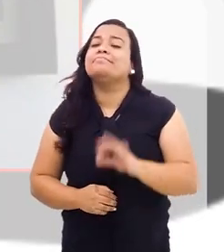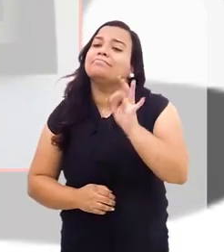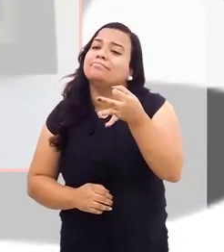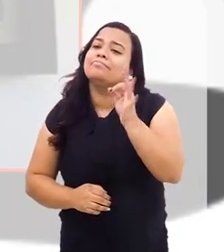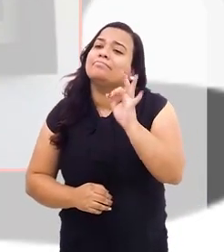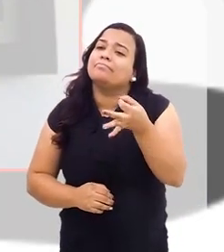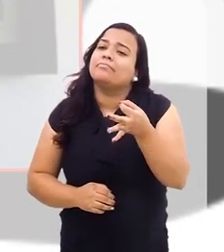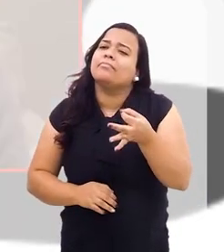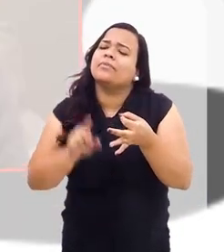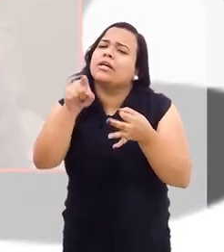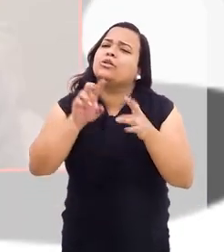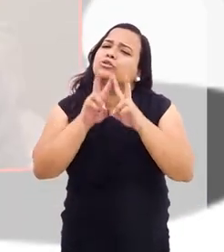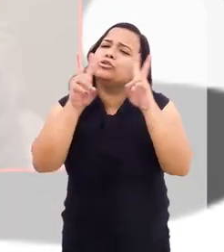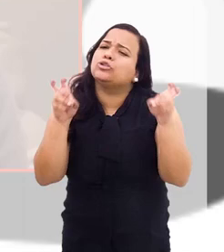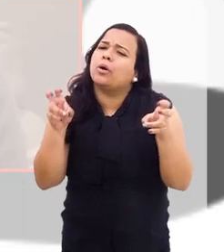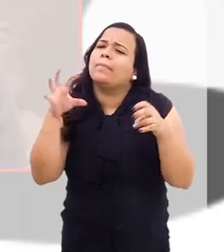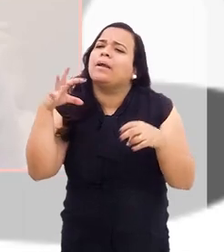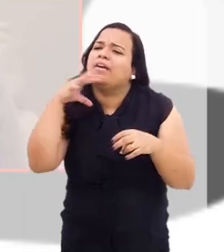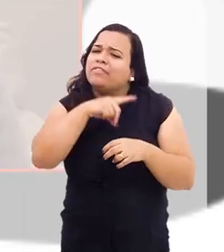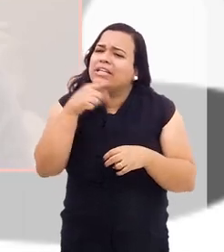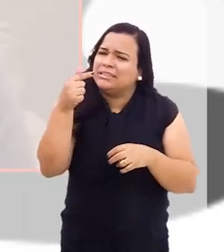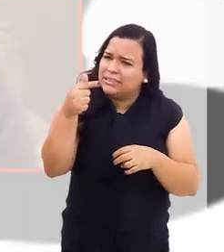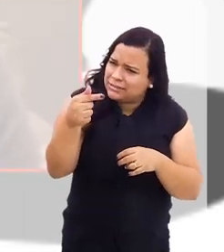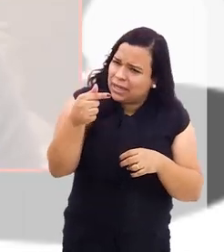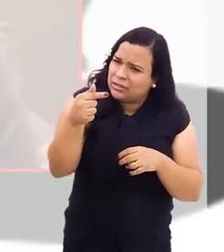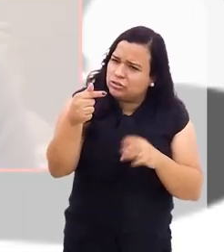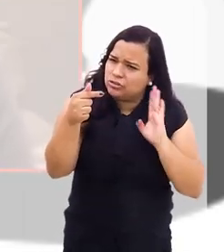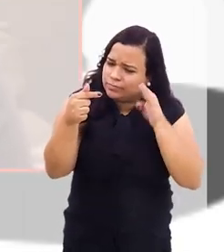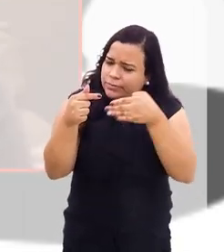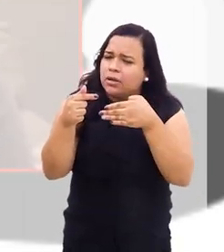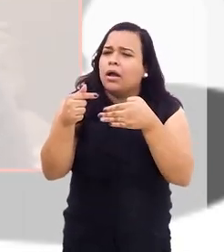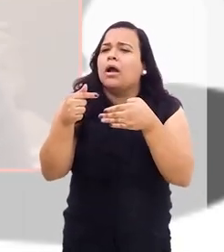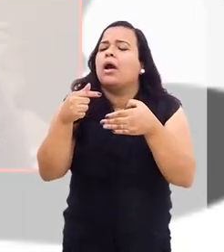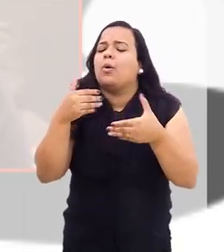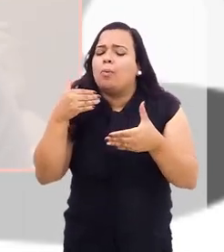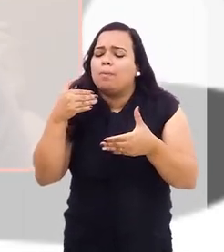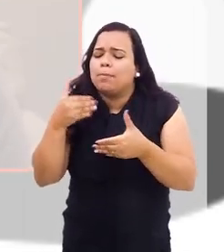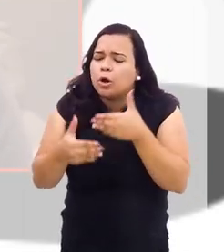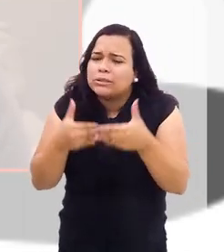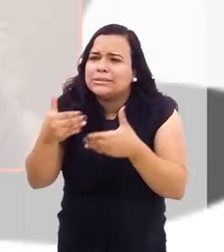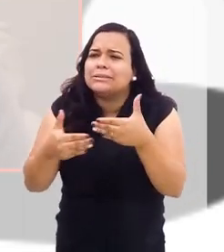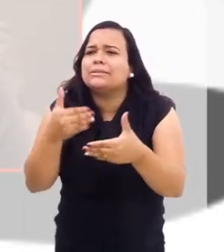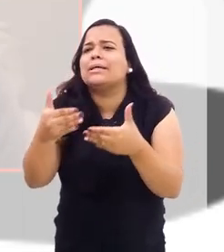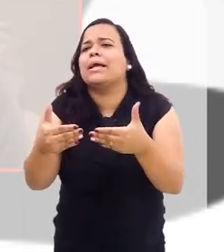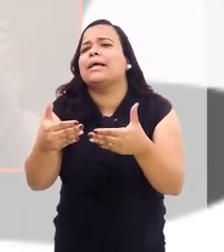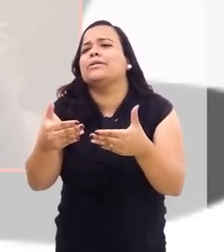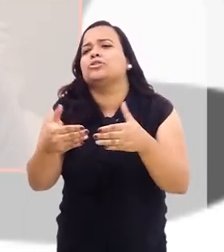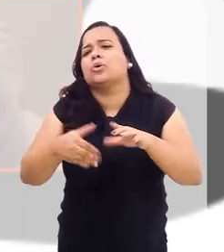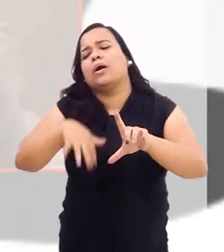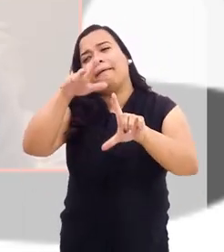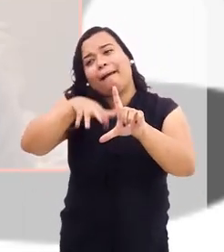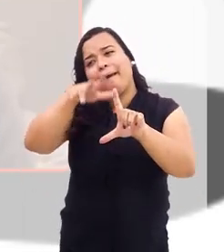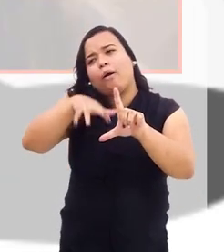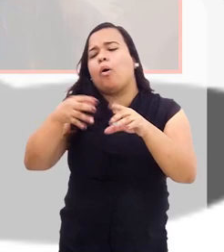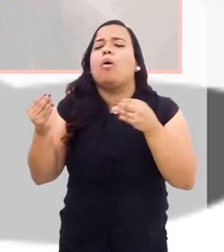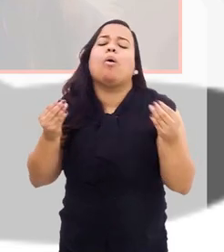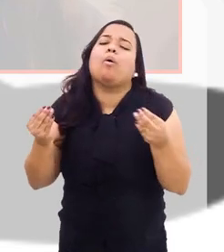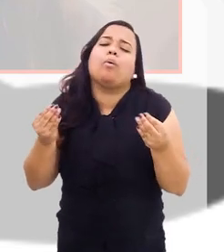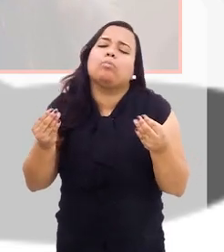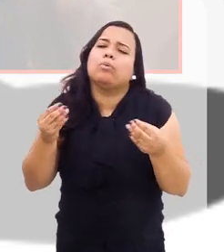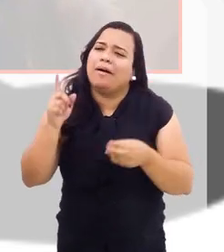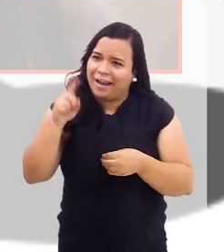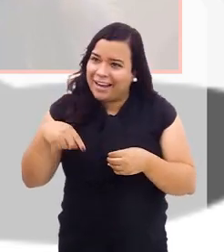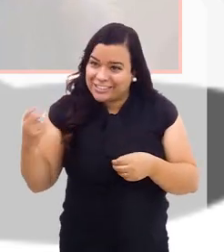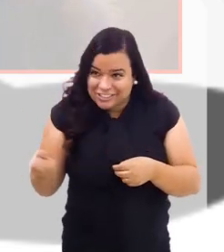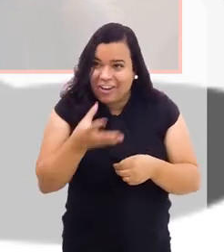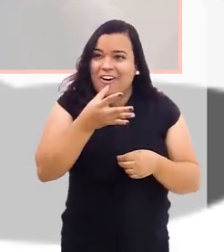E, Lu, no caso do Evidência 7, especificamente, como é que foi esse processo do QR Code? Porque é